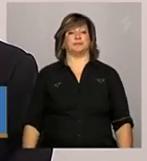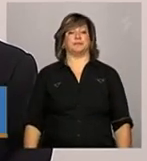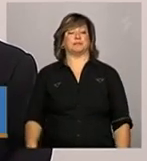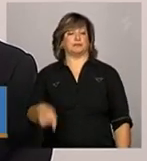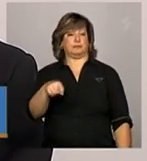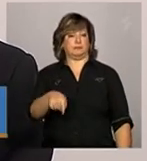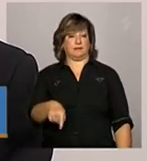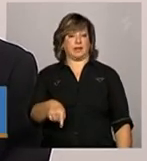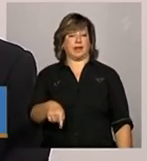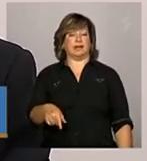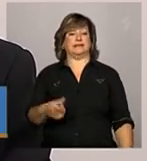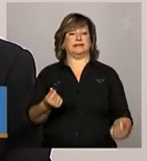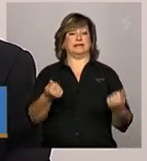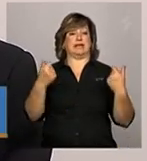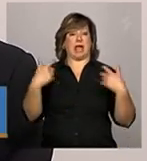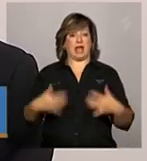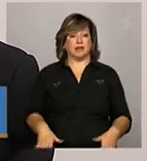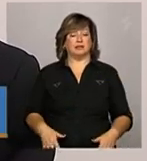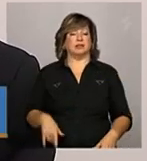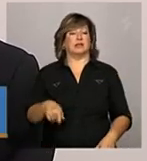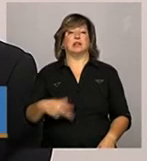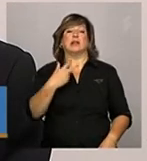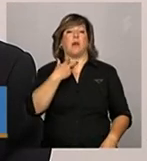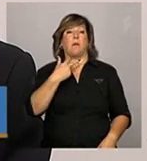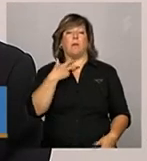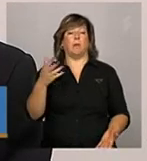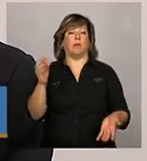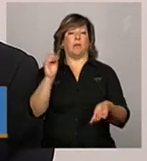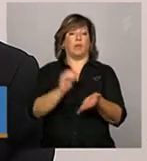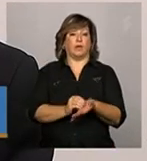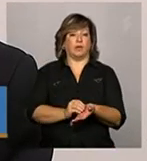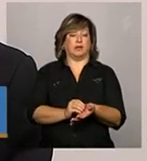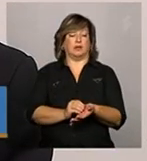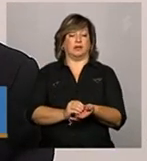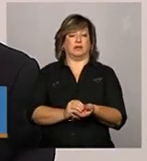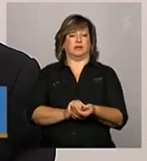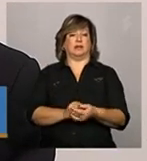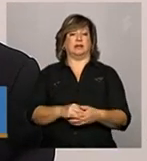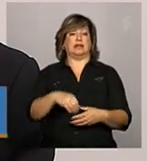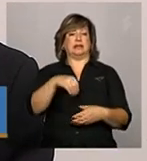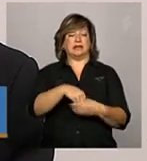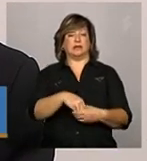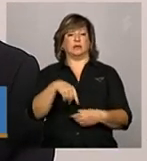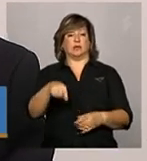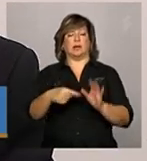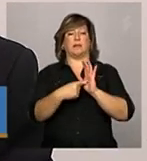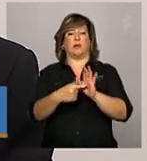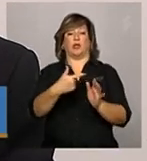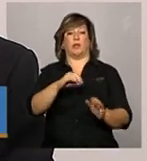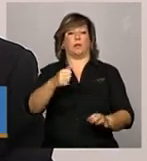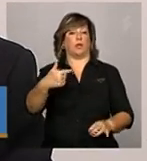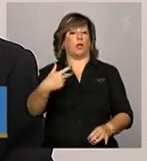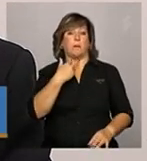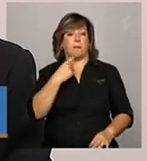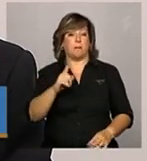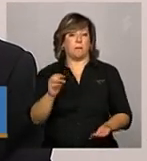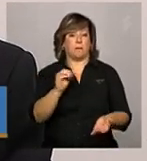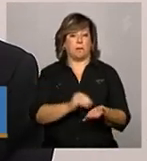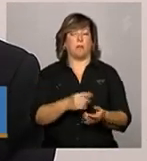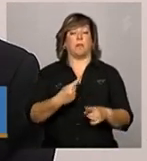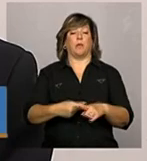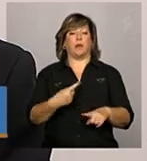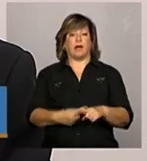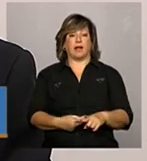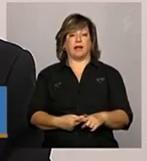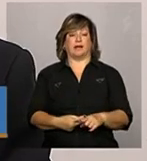Esses gastos não devem ser colocados preenchidos dentro do demonstrativo de 2012. Como disse anteriormente,